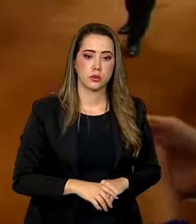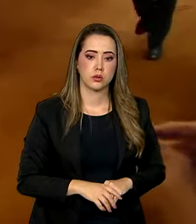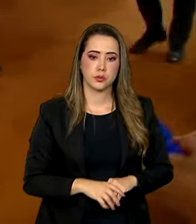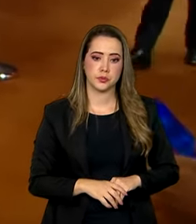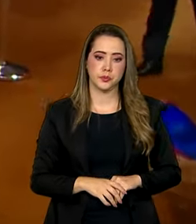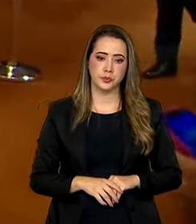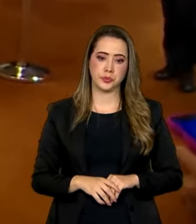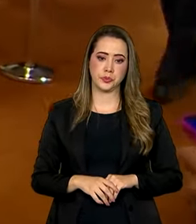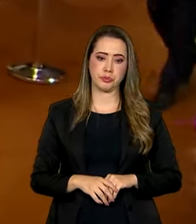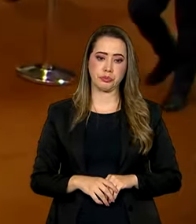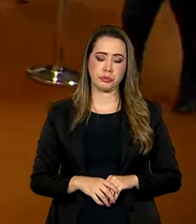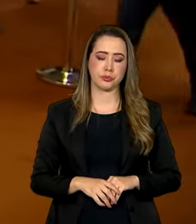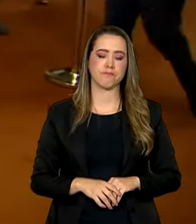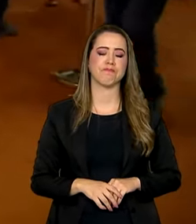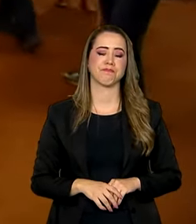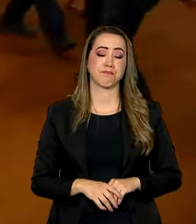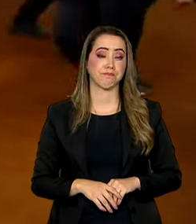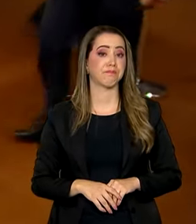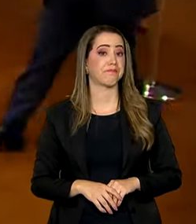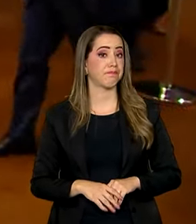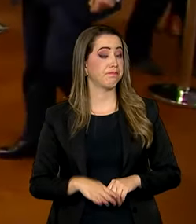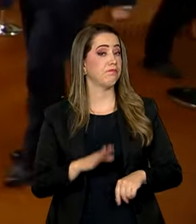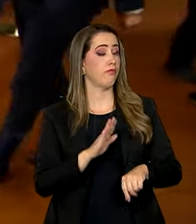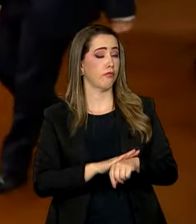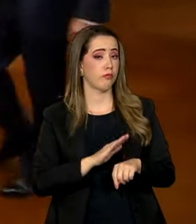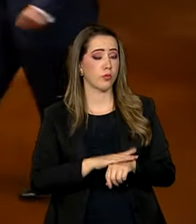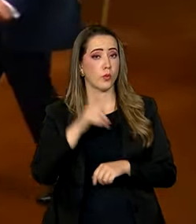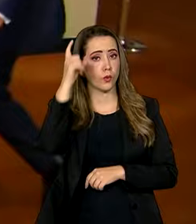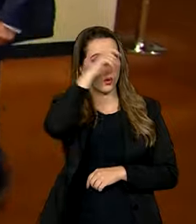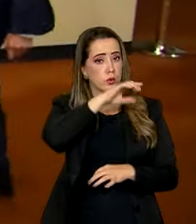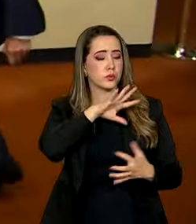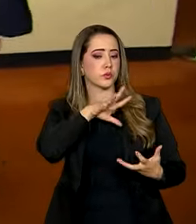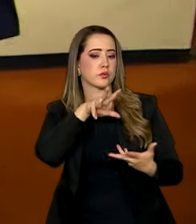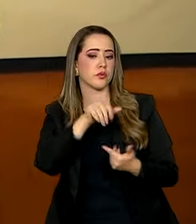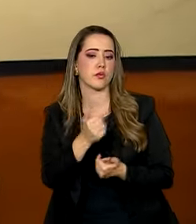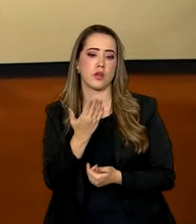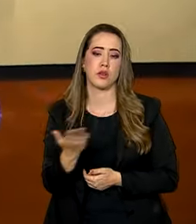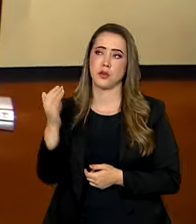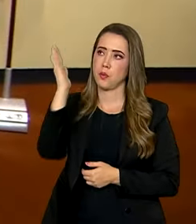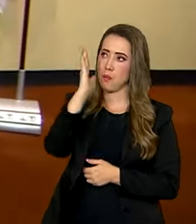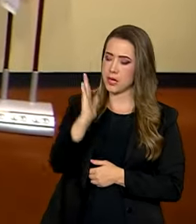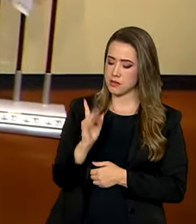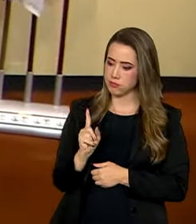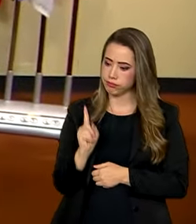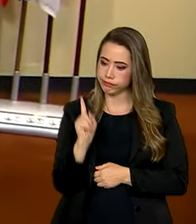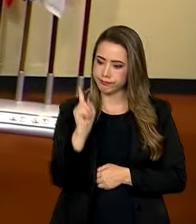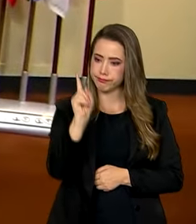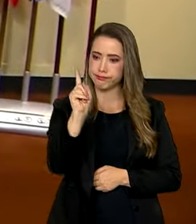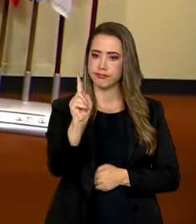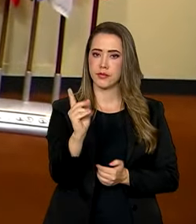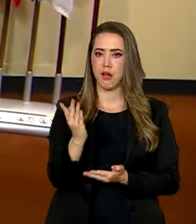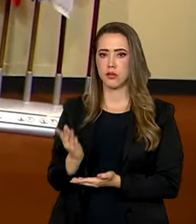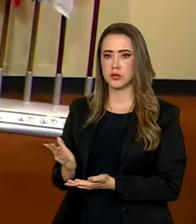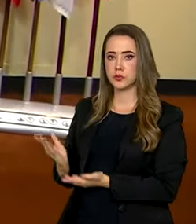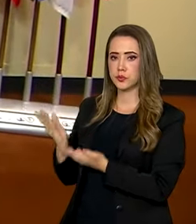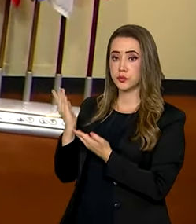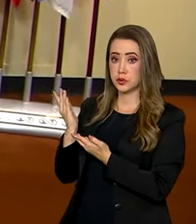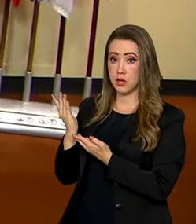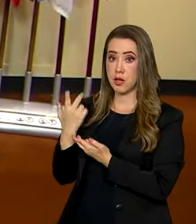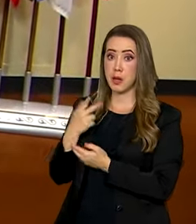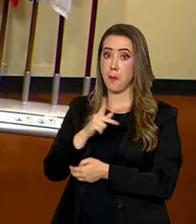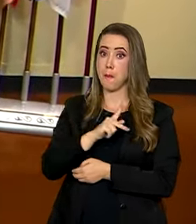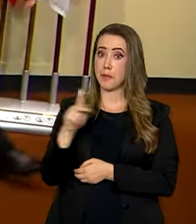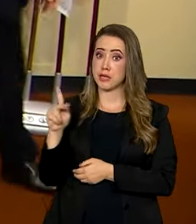Em um momento tão conturbado no mundo, é o Brasil, por meio do chanceler Mauro Vieira, quem preside o Conselho de